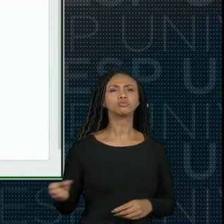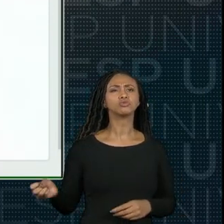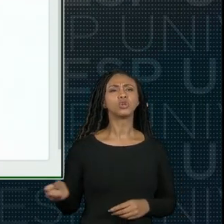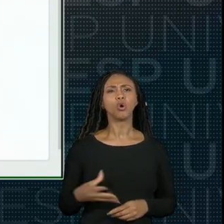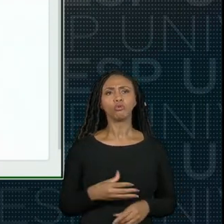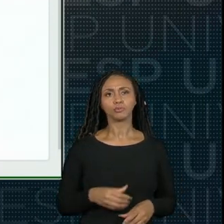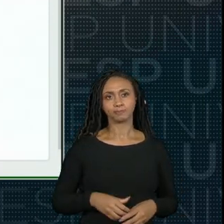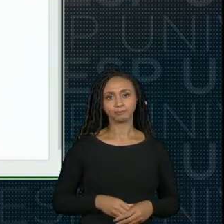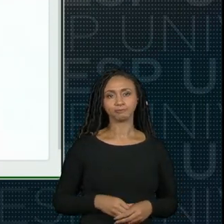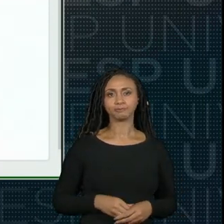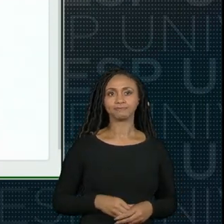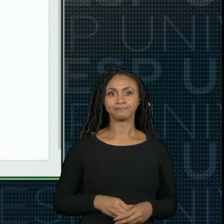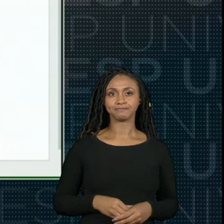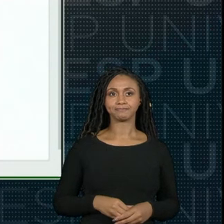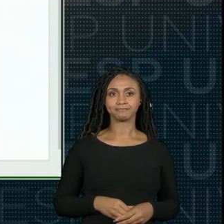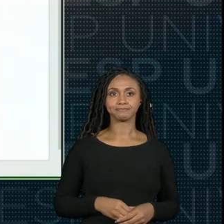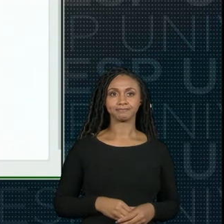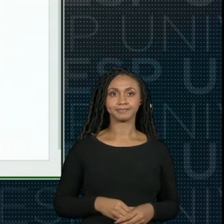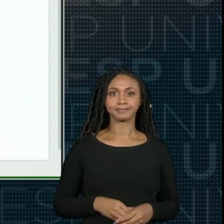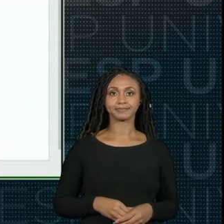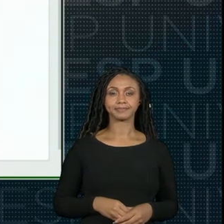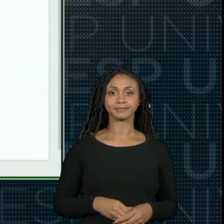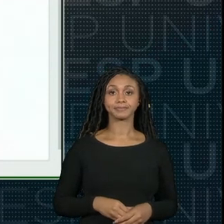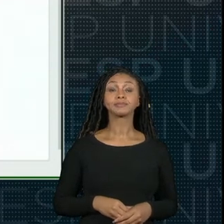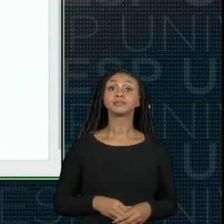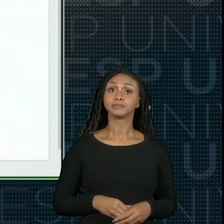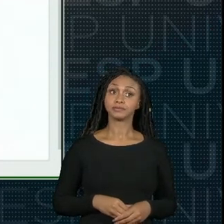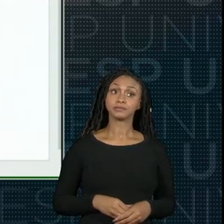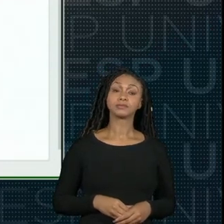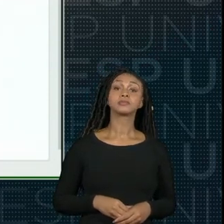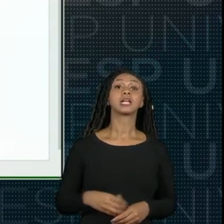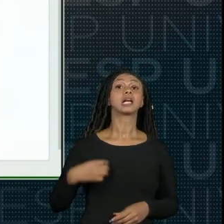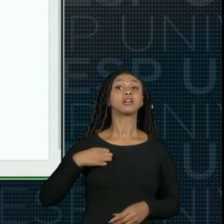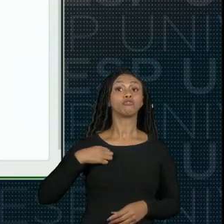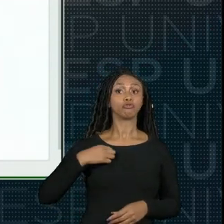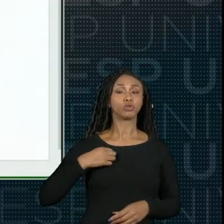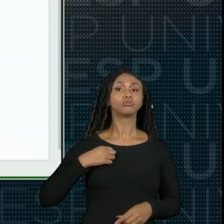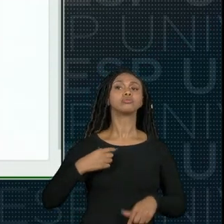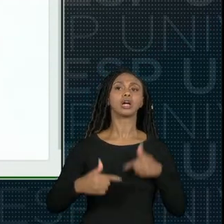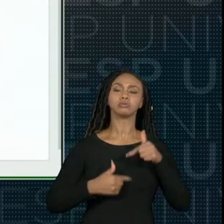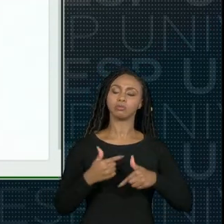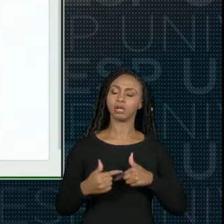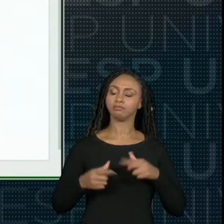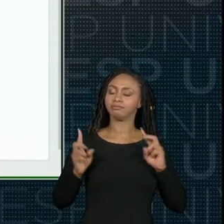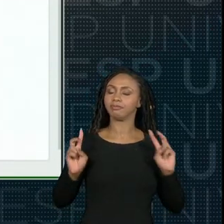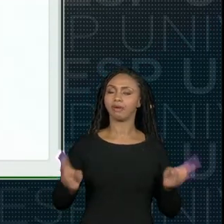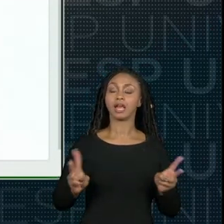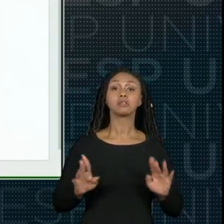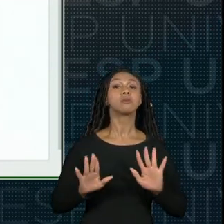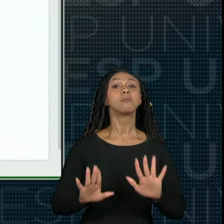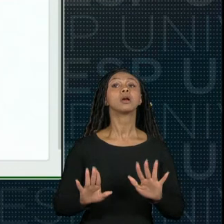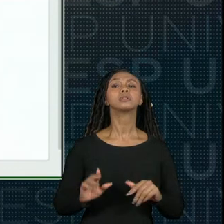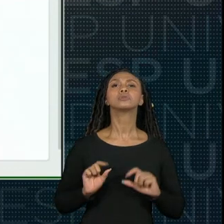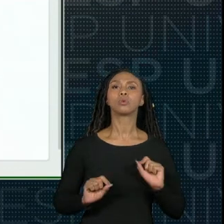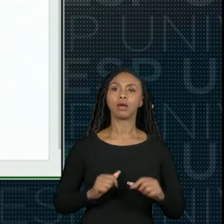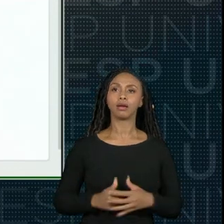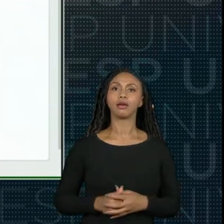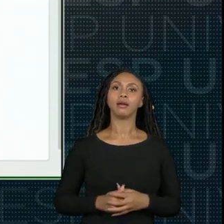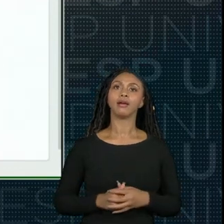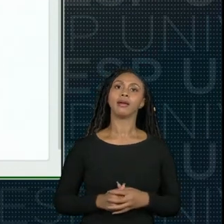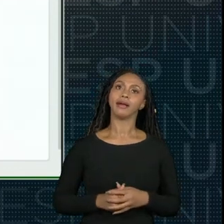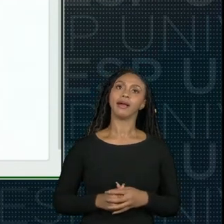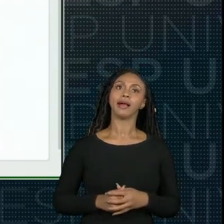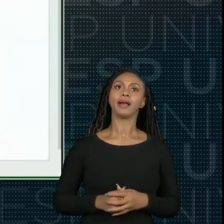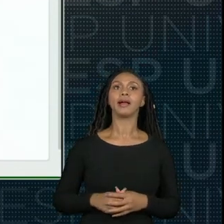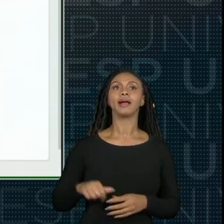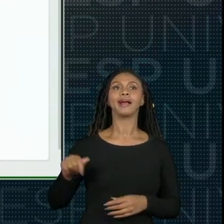desse documento para trabalho voluntário da mesma forma só que ao invés de preencher aqueles campos